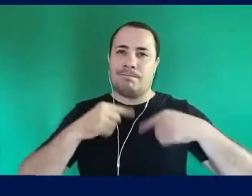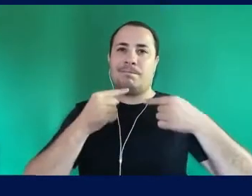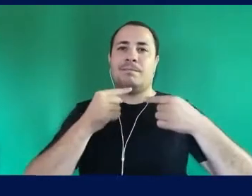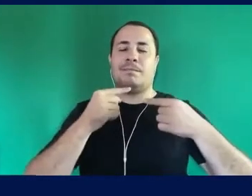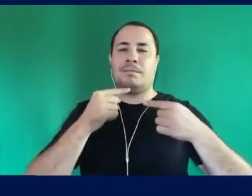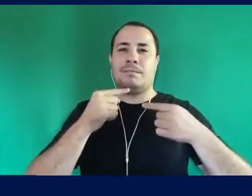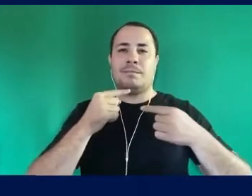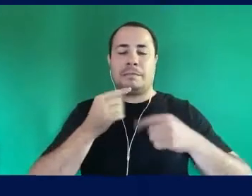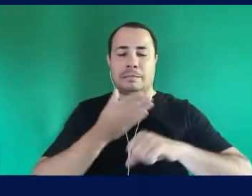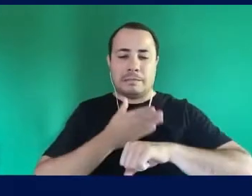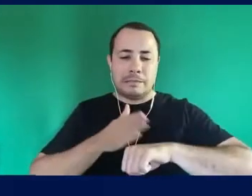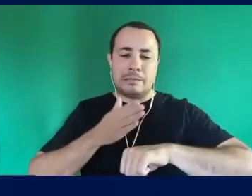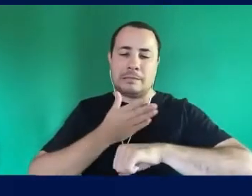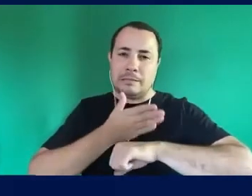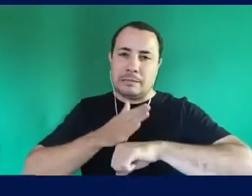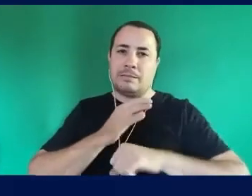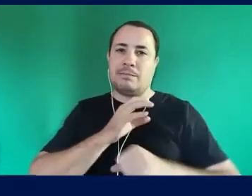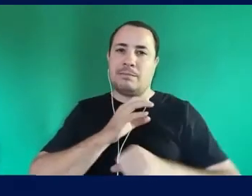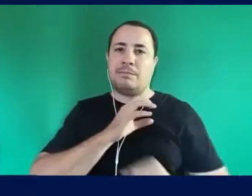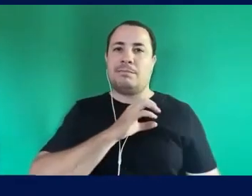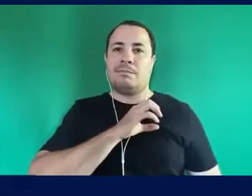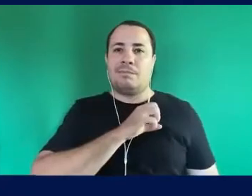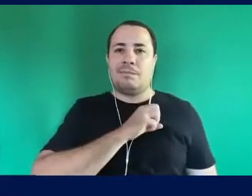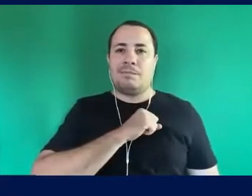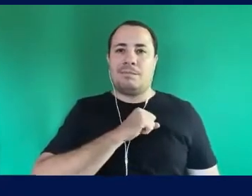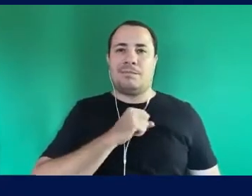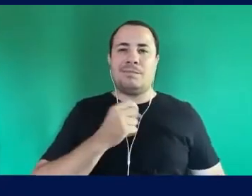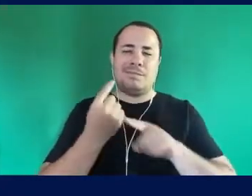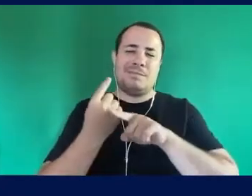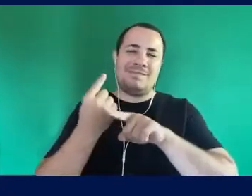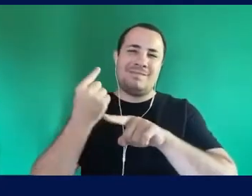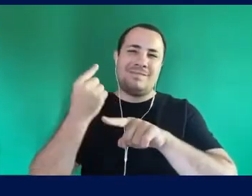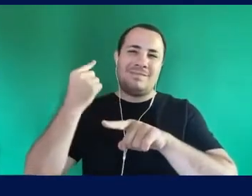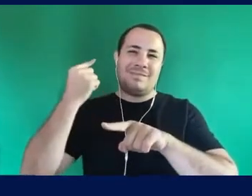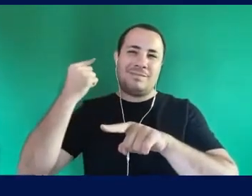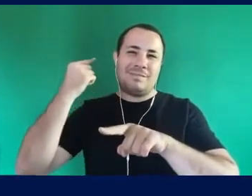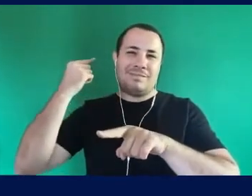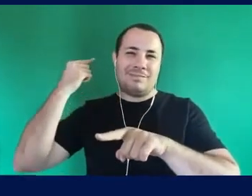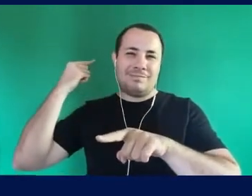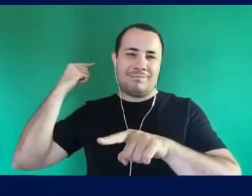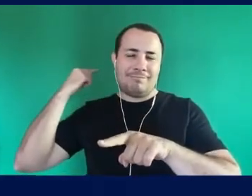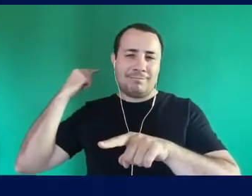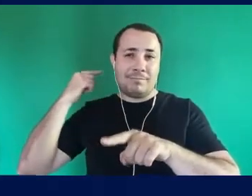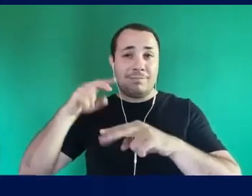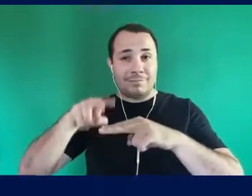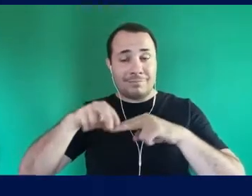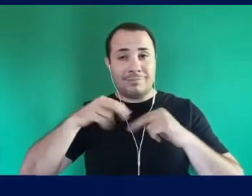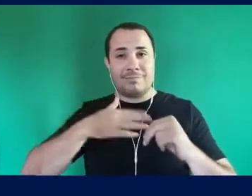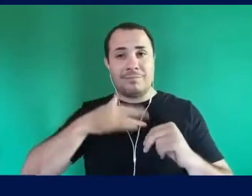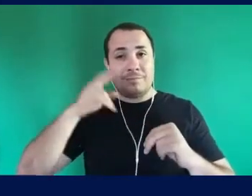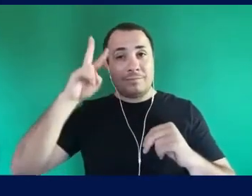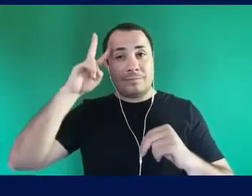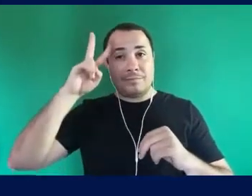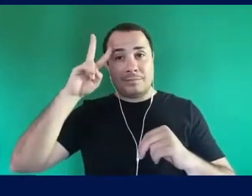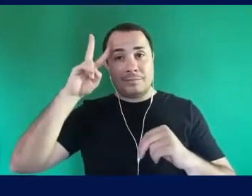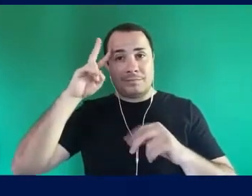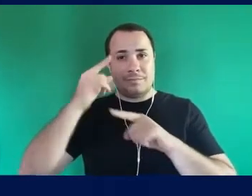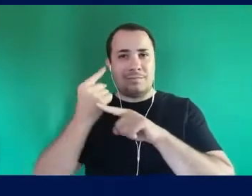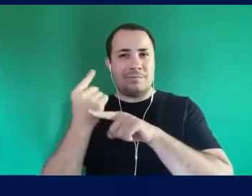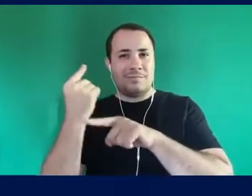E isso lá Nas tradições mais longínquas Por isso que eu gosto Tanto das histórias Se a gente lembrar De Má